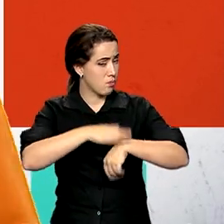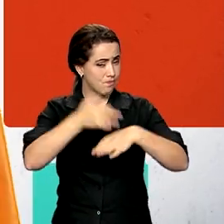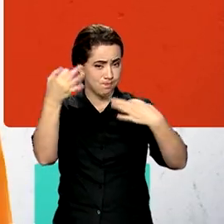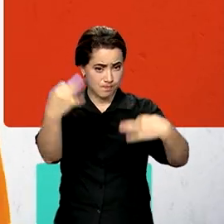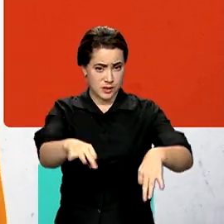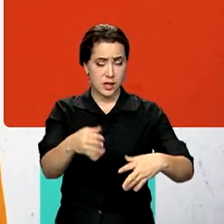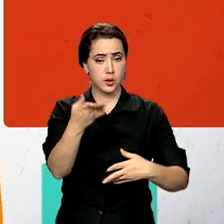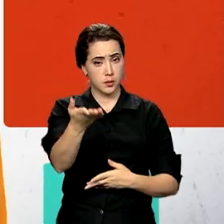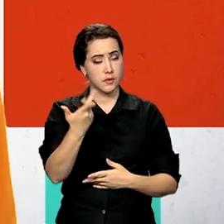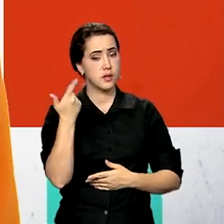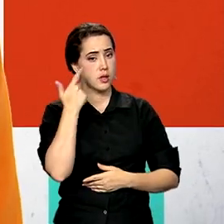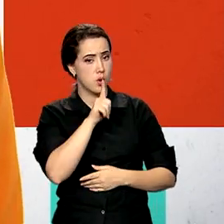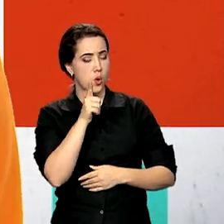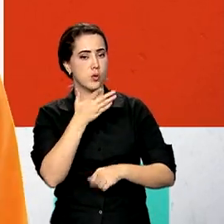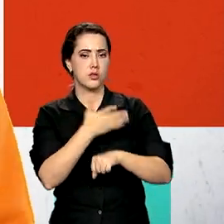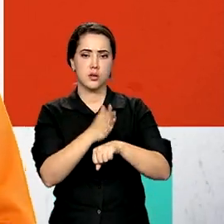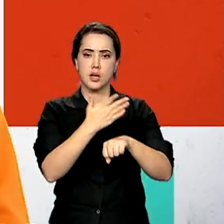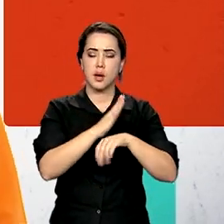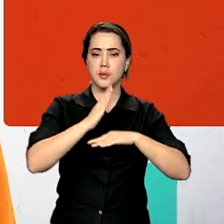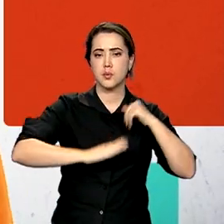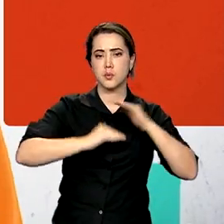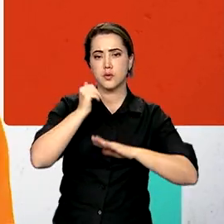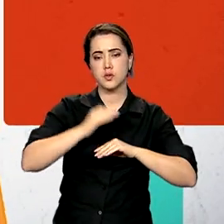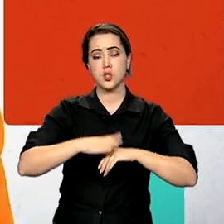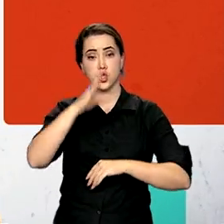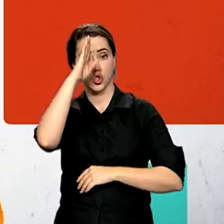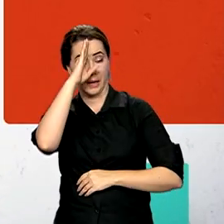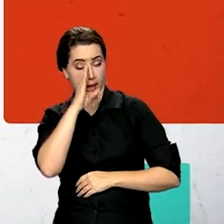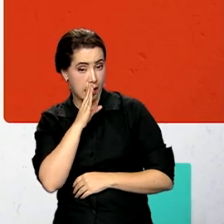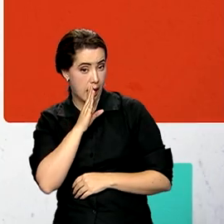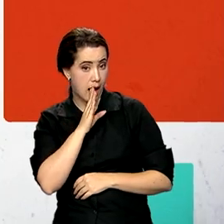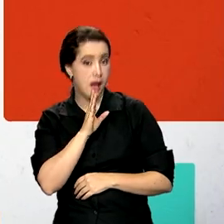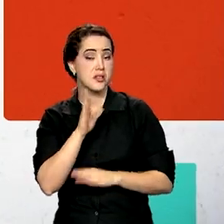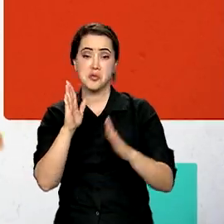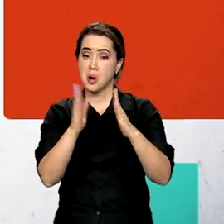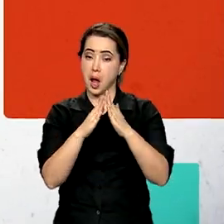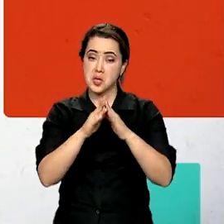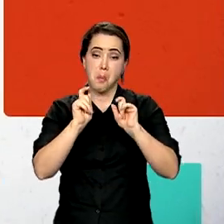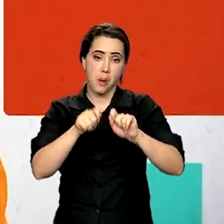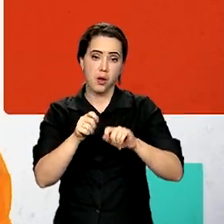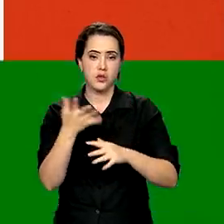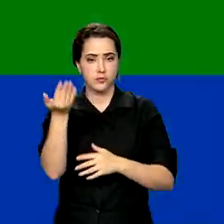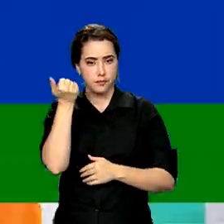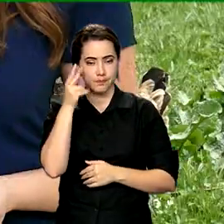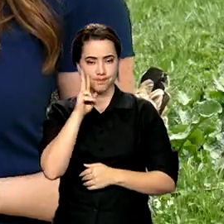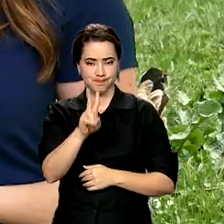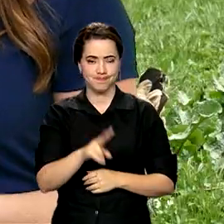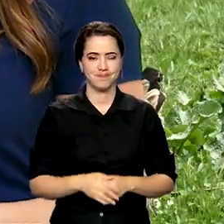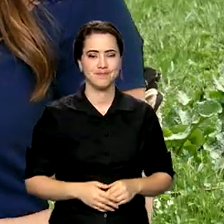garantir sua capacitação profissional de forma gratuita e sem sair de casa. Chega mais!